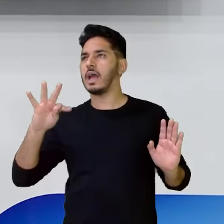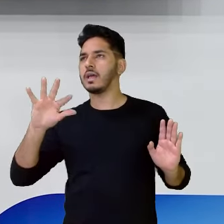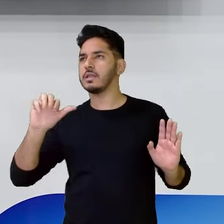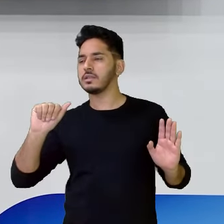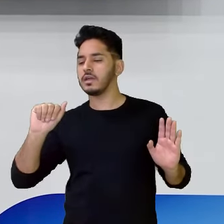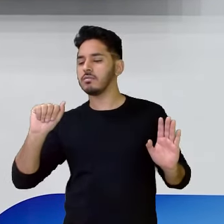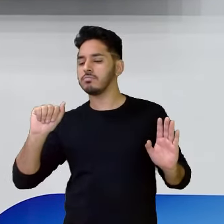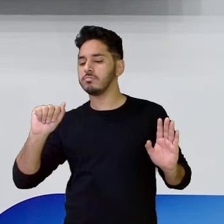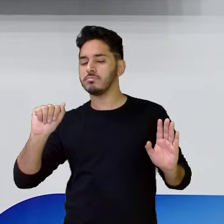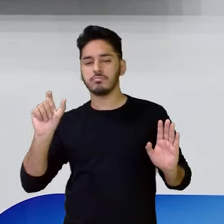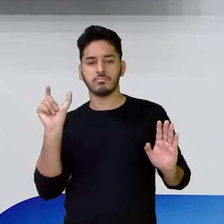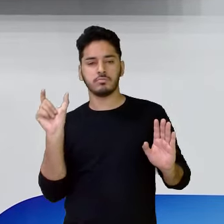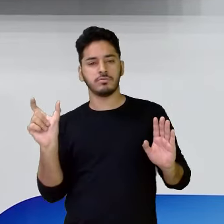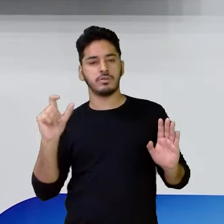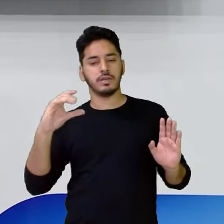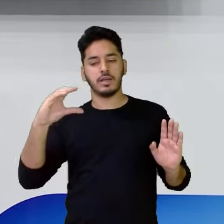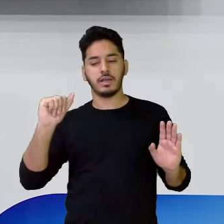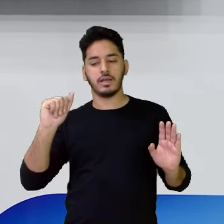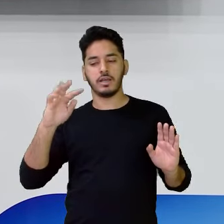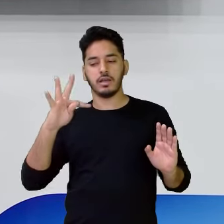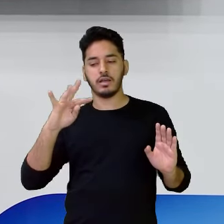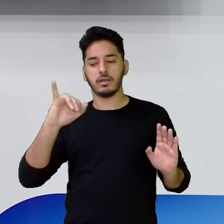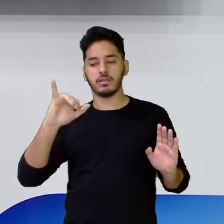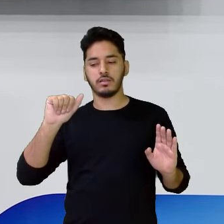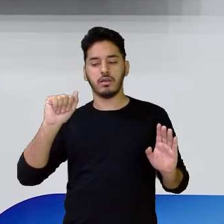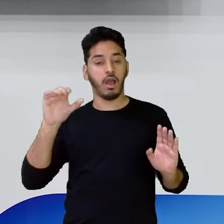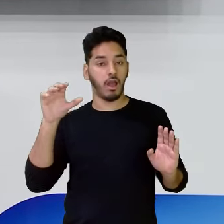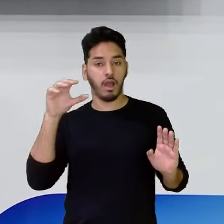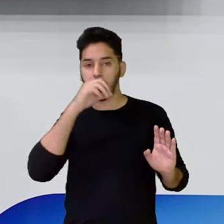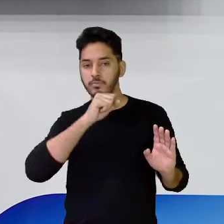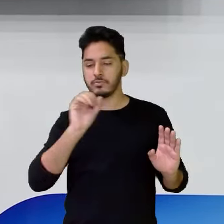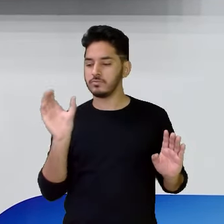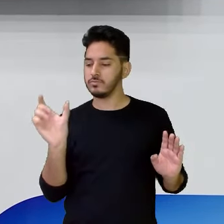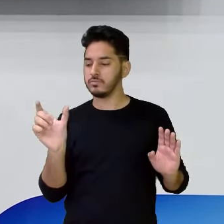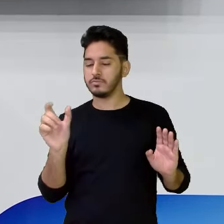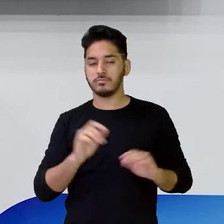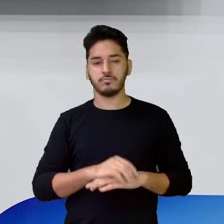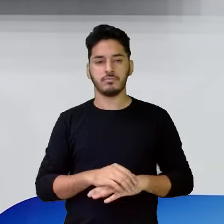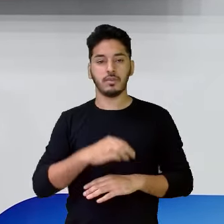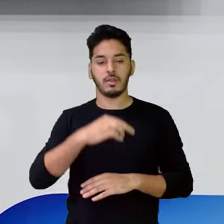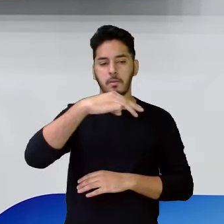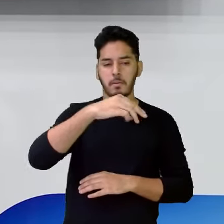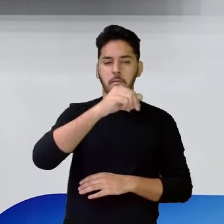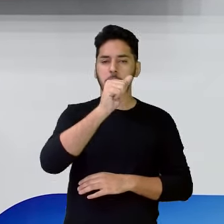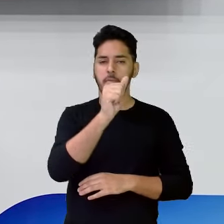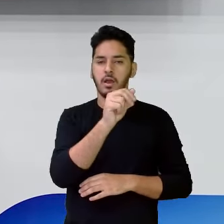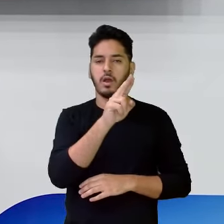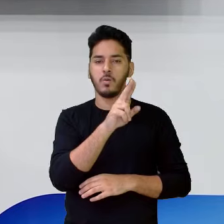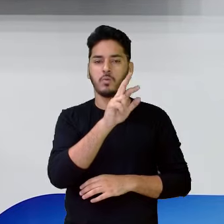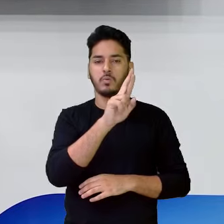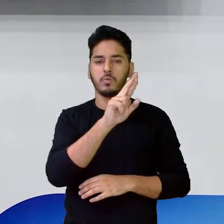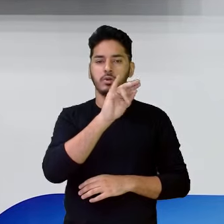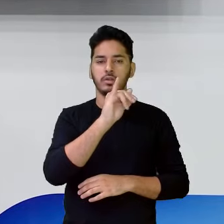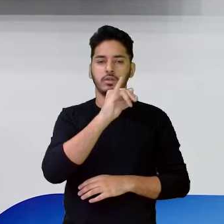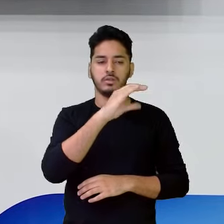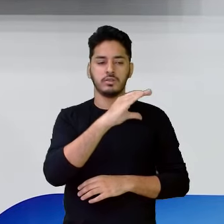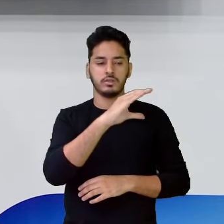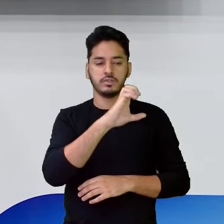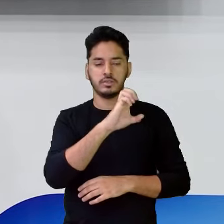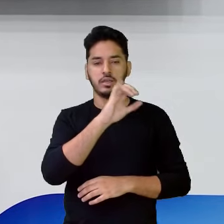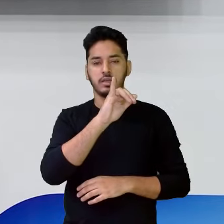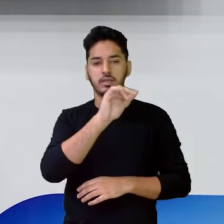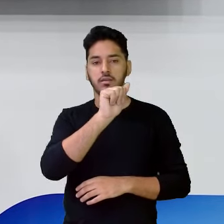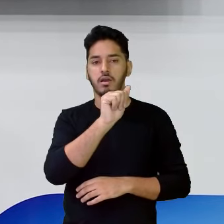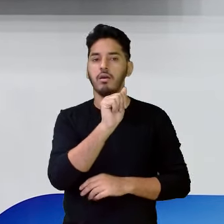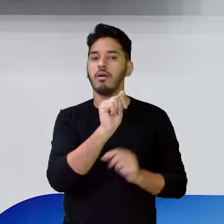Eu abri e fechei a boca, foi bem rapidinho. Quando eu falo Mauricéia? Eita, eu passei